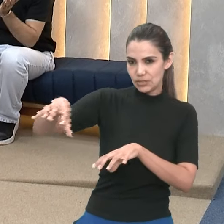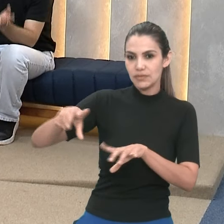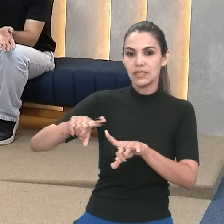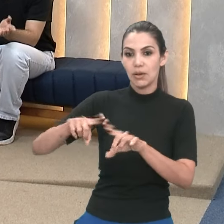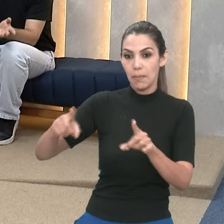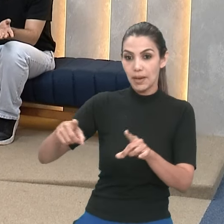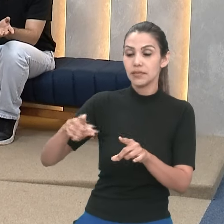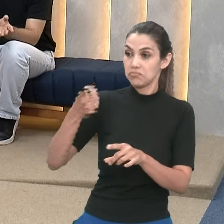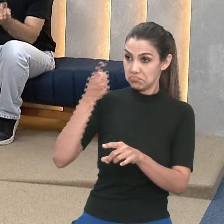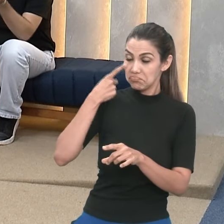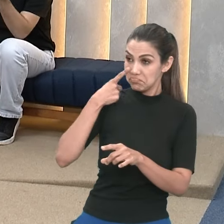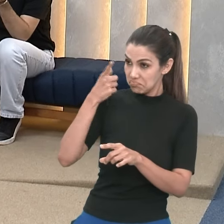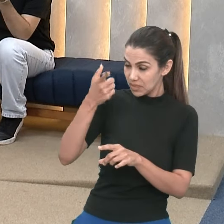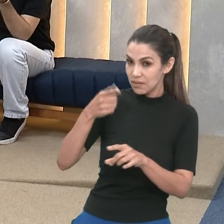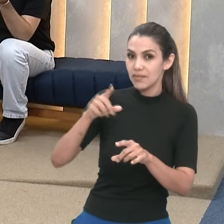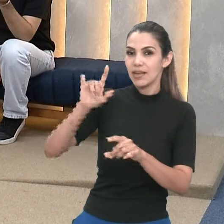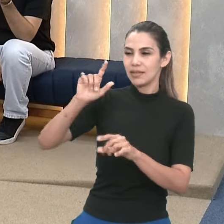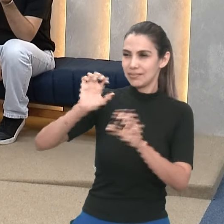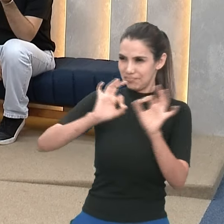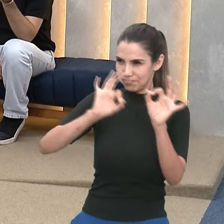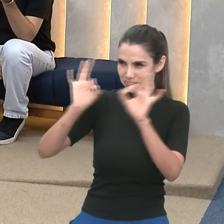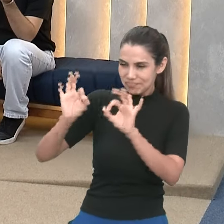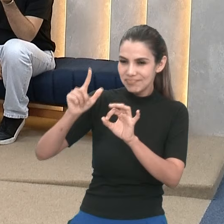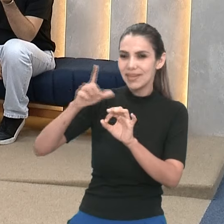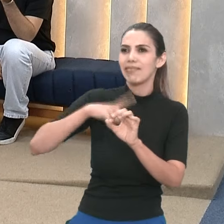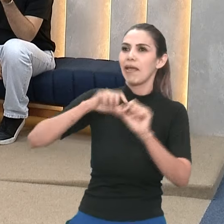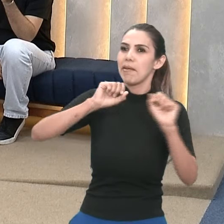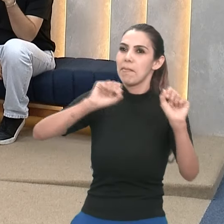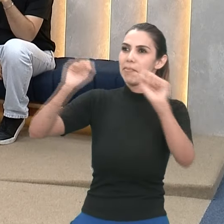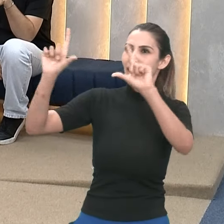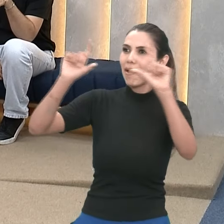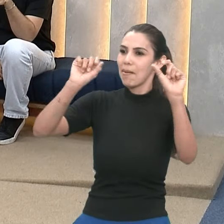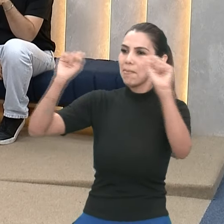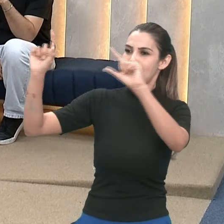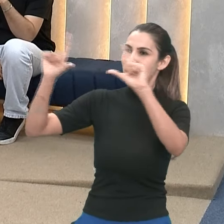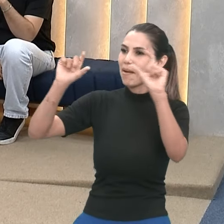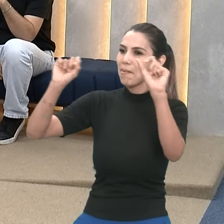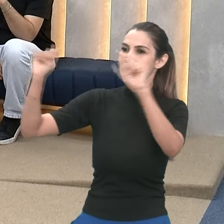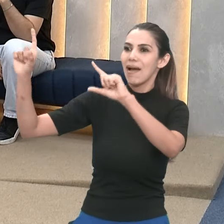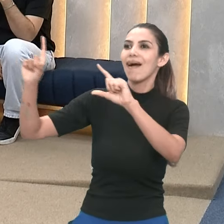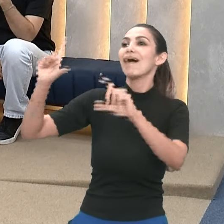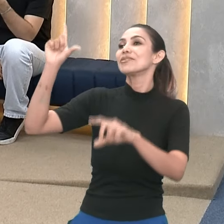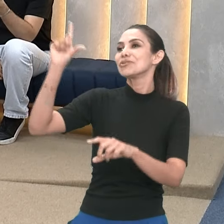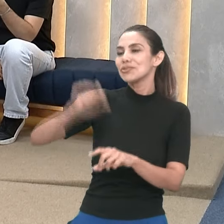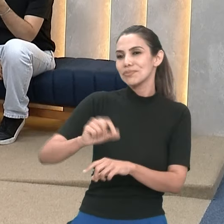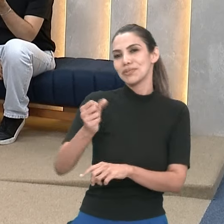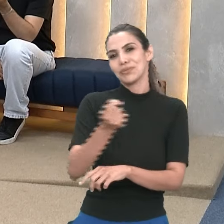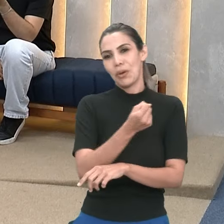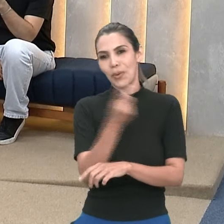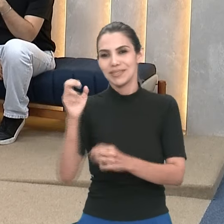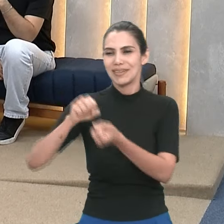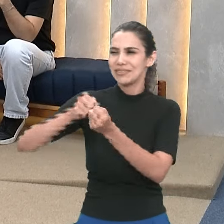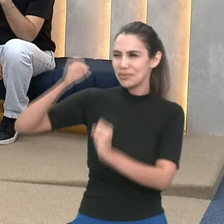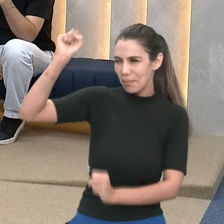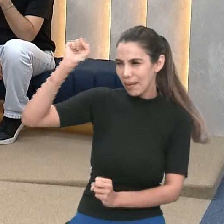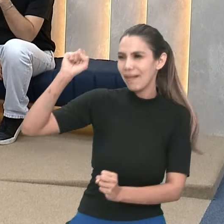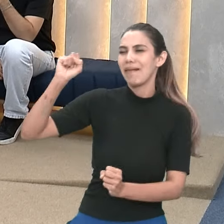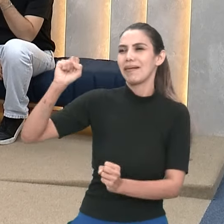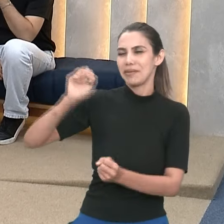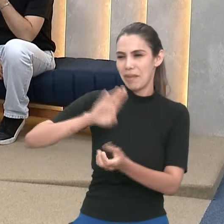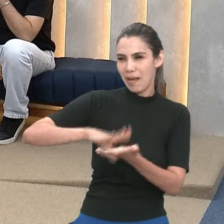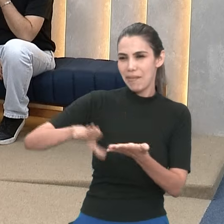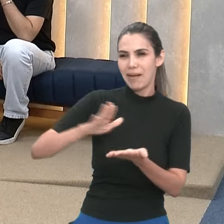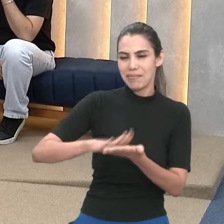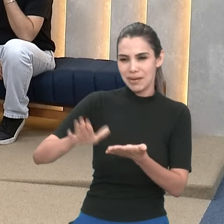como vocês estavam acompanhando aí, tem as telas, que é o que a gente estava falando, que diminui essa quantidade de material, que depois eram